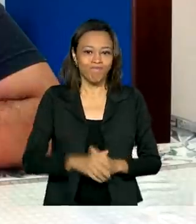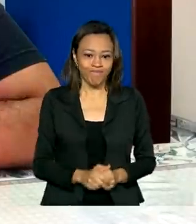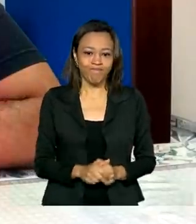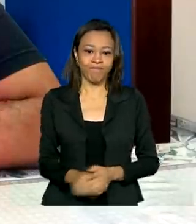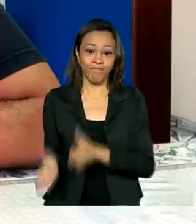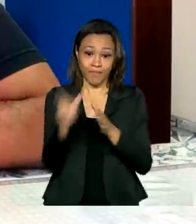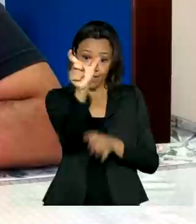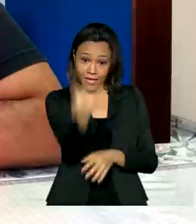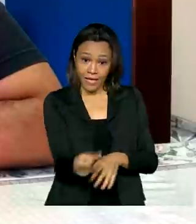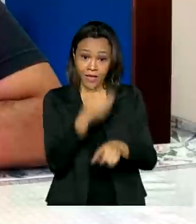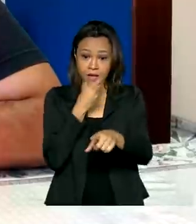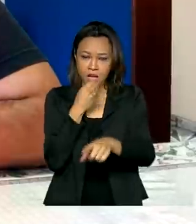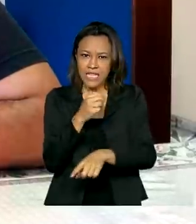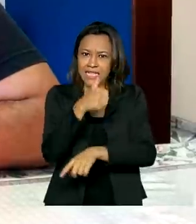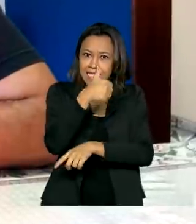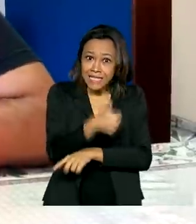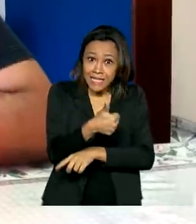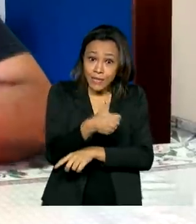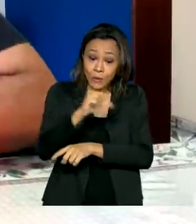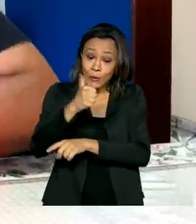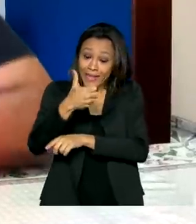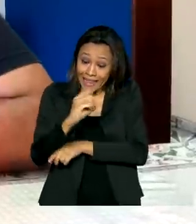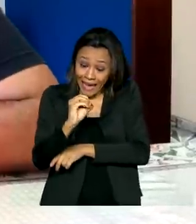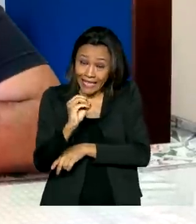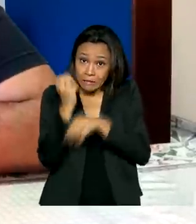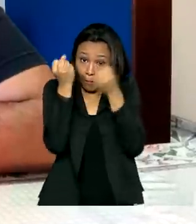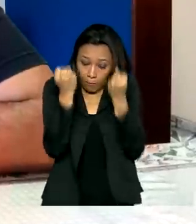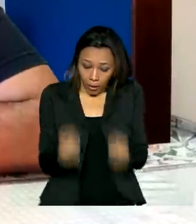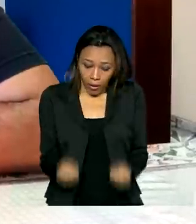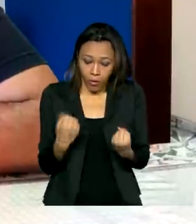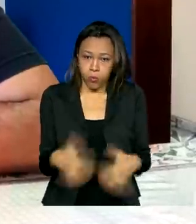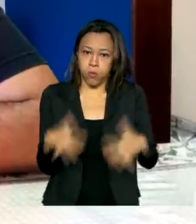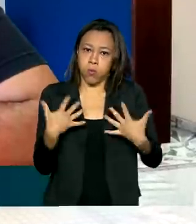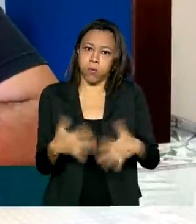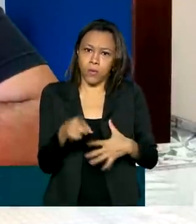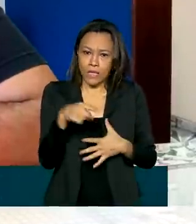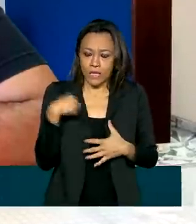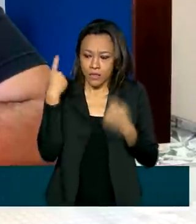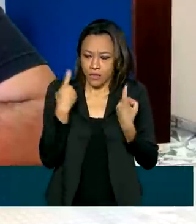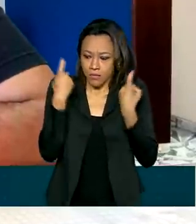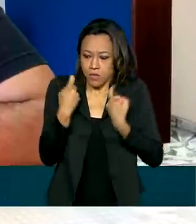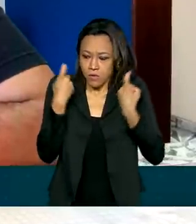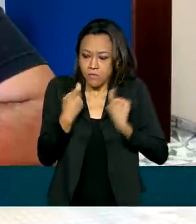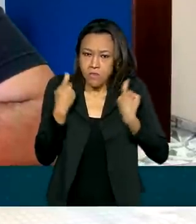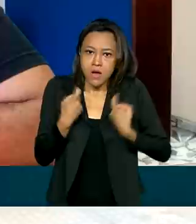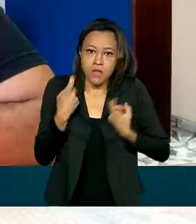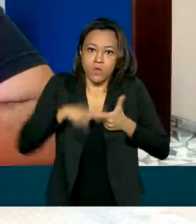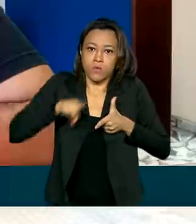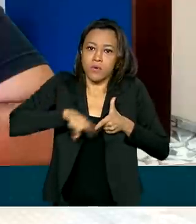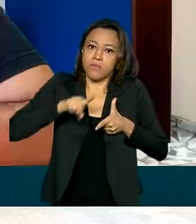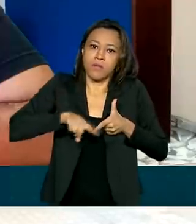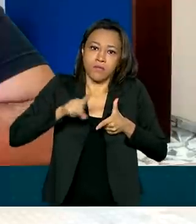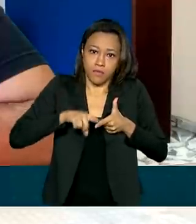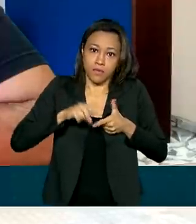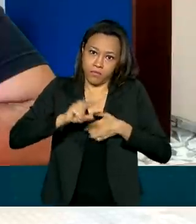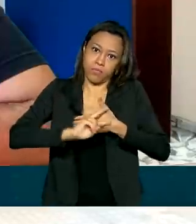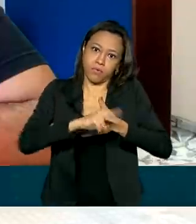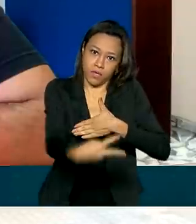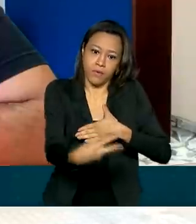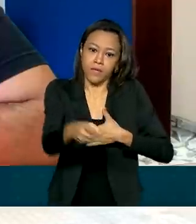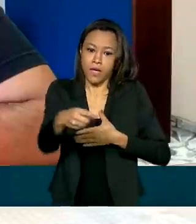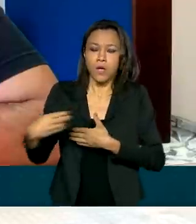Gabriel já pesou 110 quilos e, preocupado com os problemas provocados pela obesidade, começou um tratamento com uma